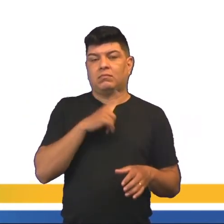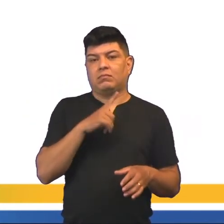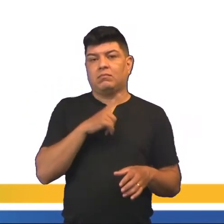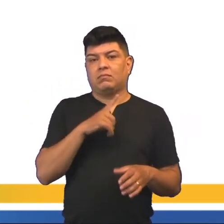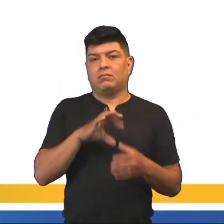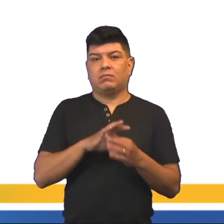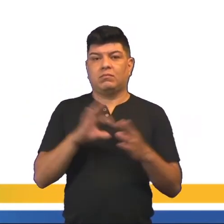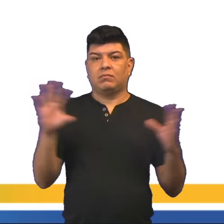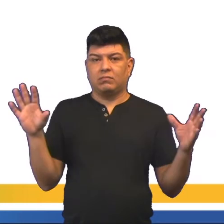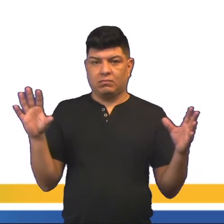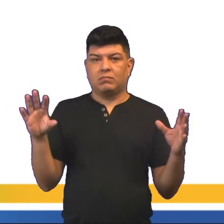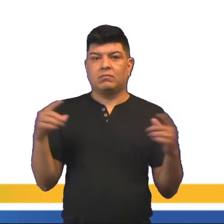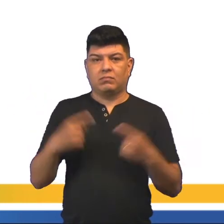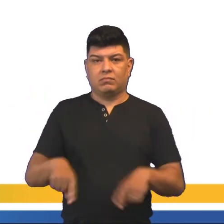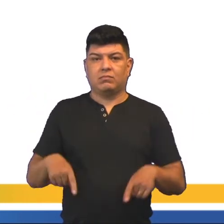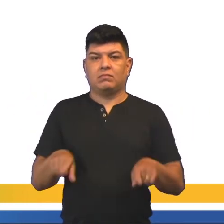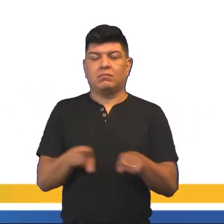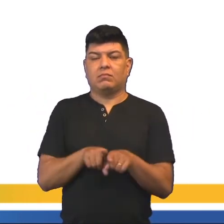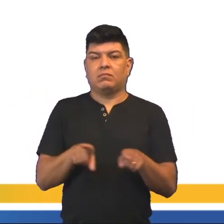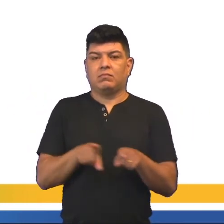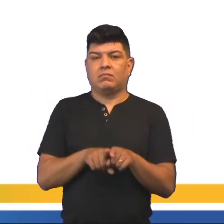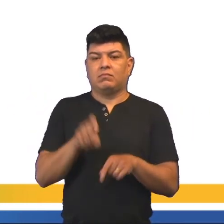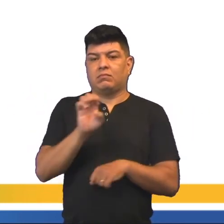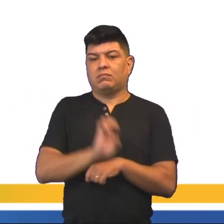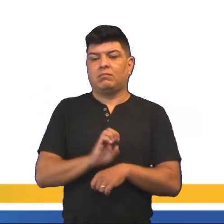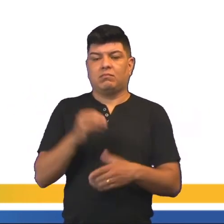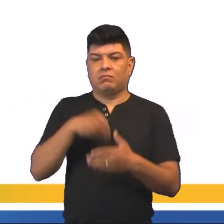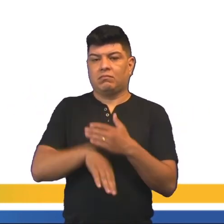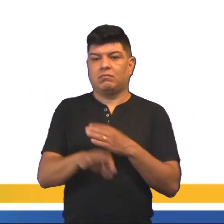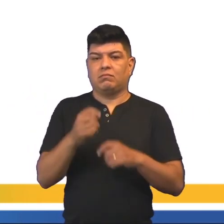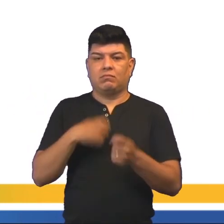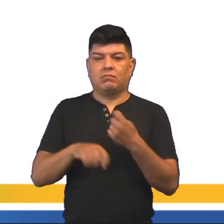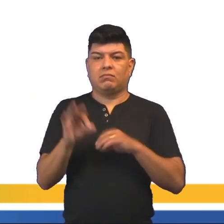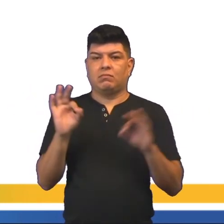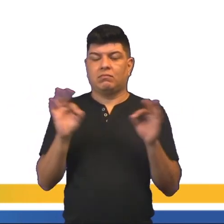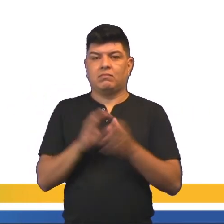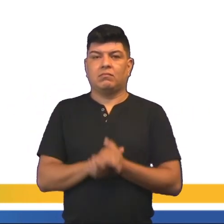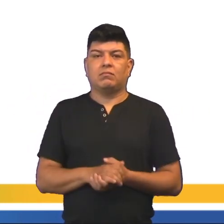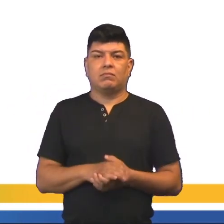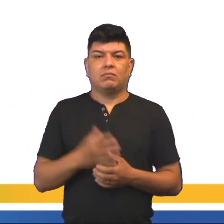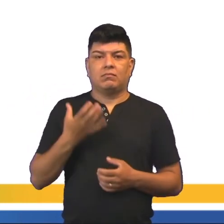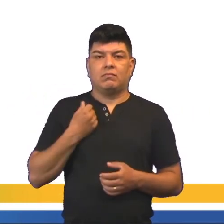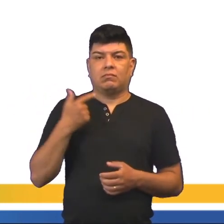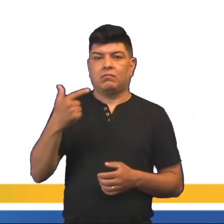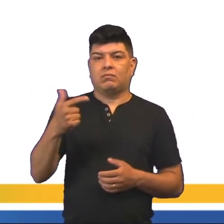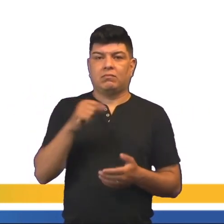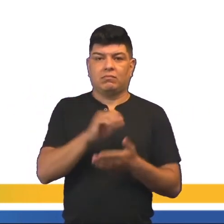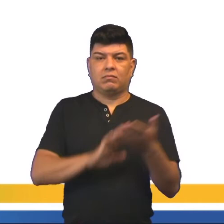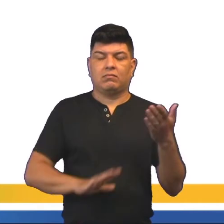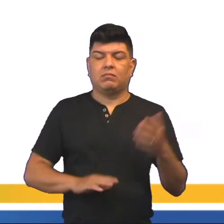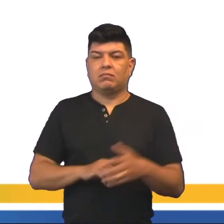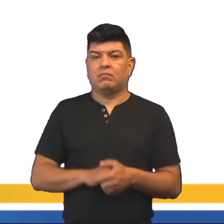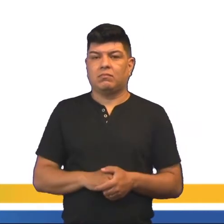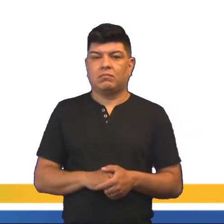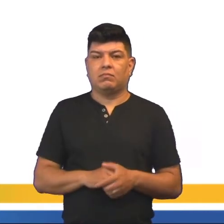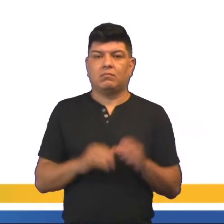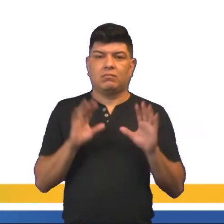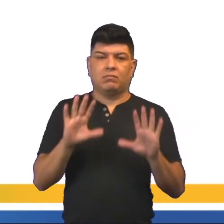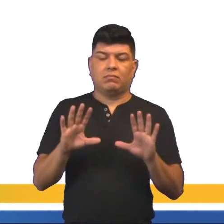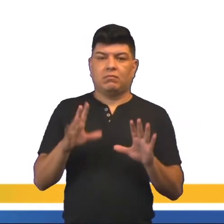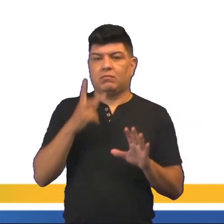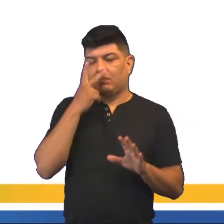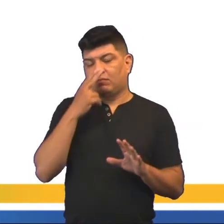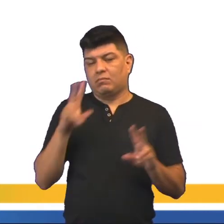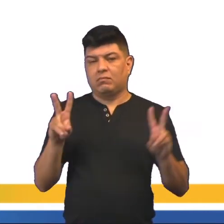a livre concorrência, o Estado sem se envolver na economia. Vamos a outra questão. Segundo as